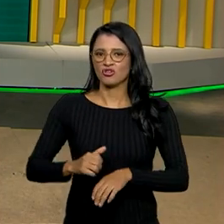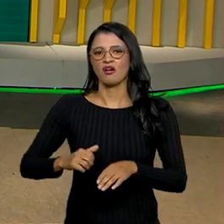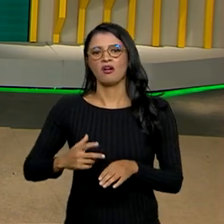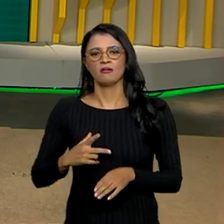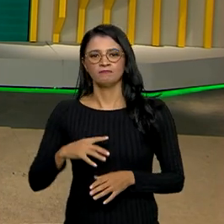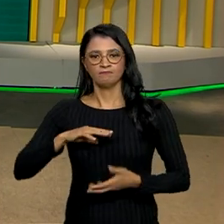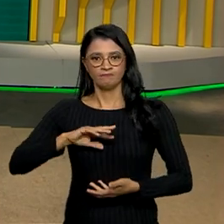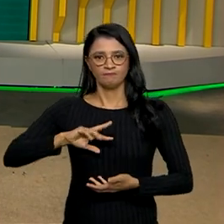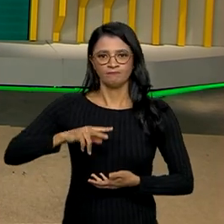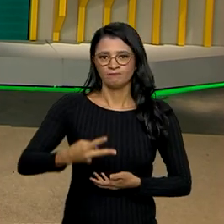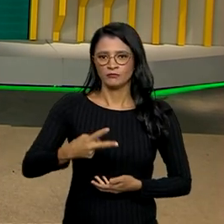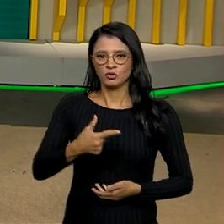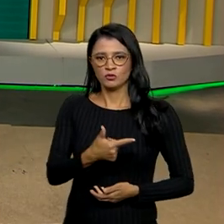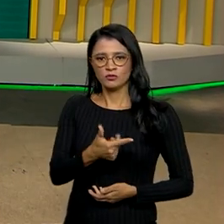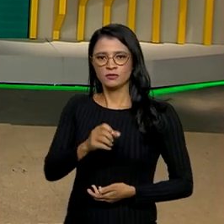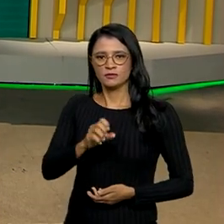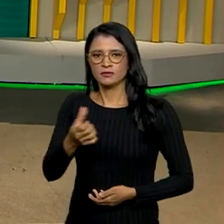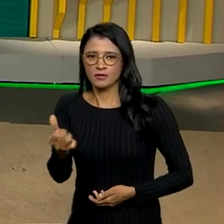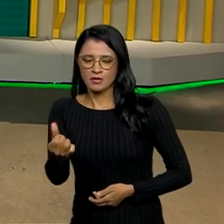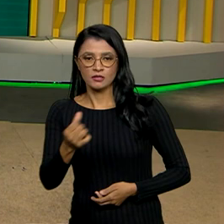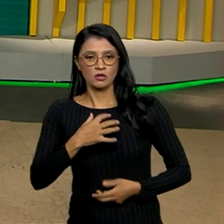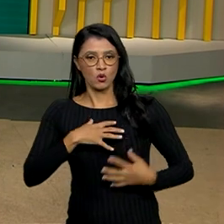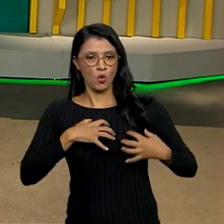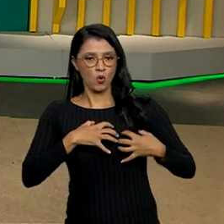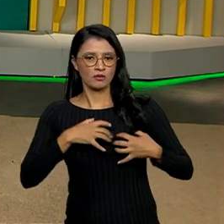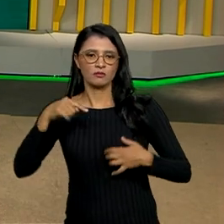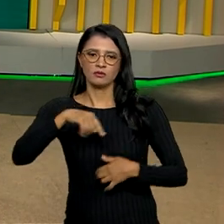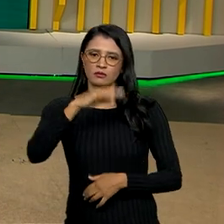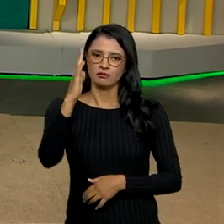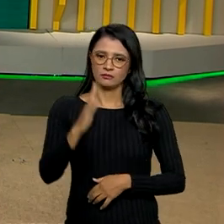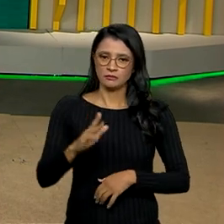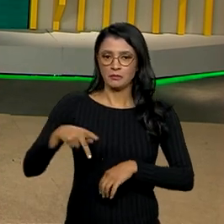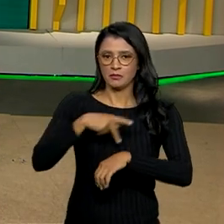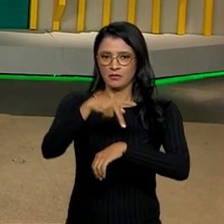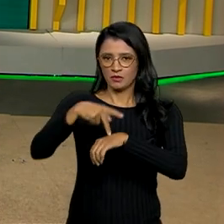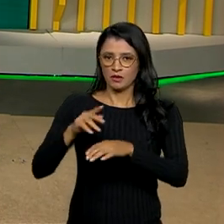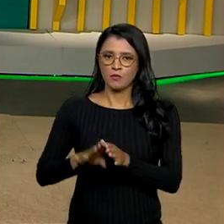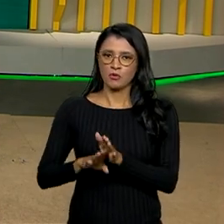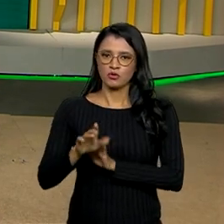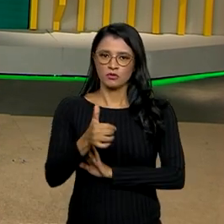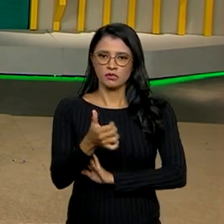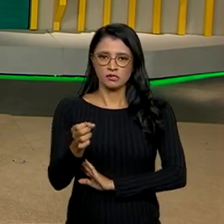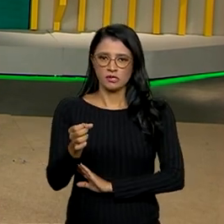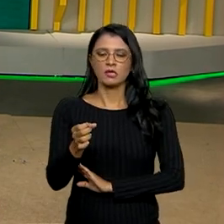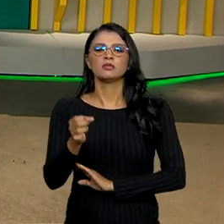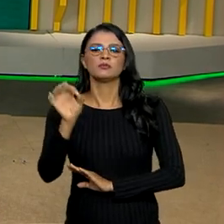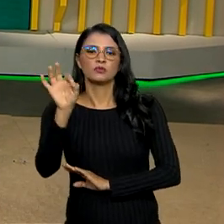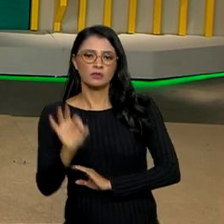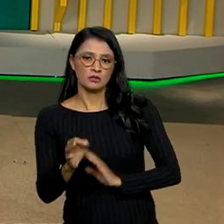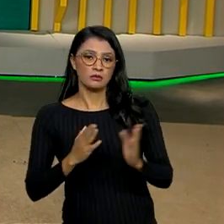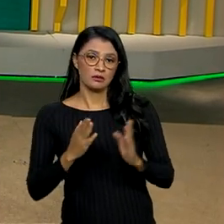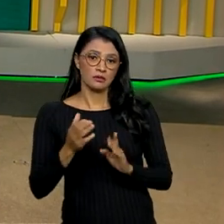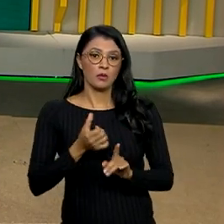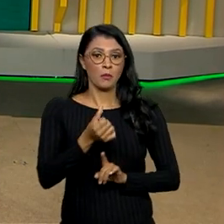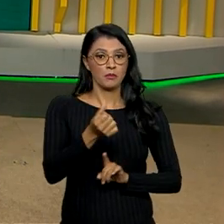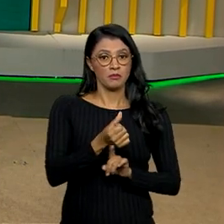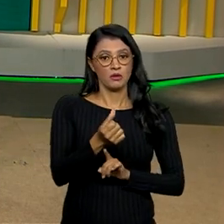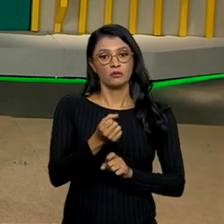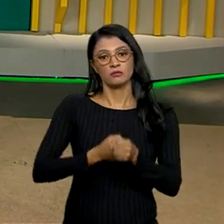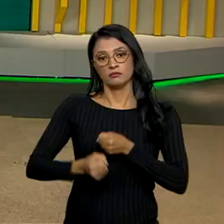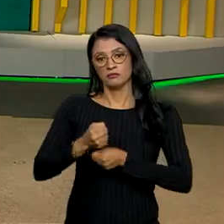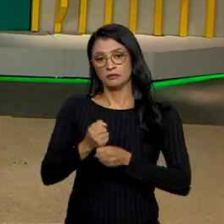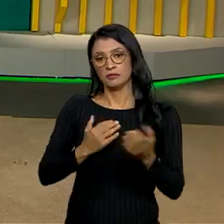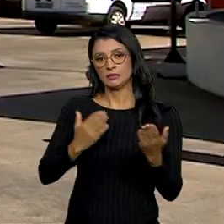206 transplantes de coração no país. Um aumento de 16% em relação ao primeiro semestre do ano